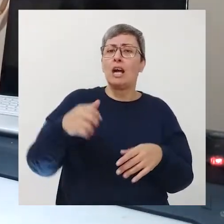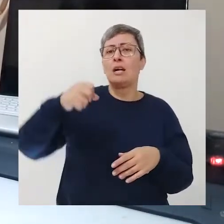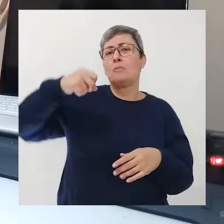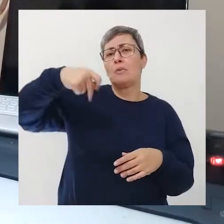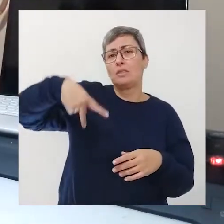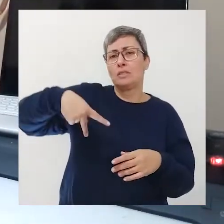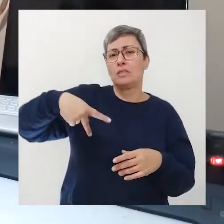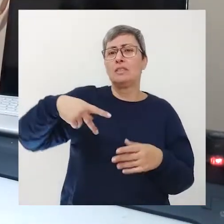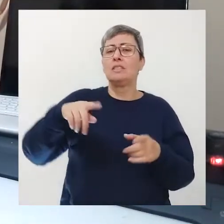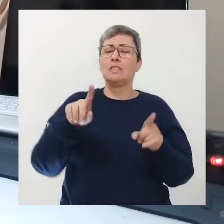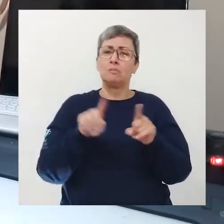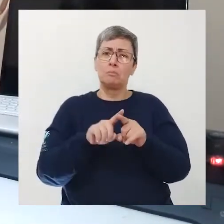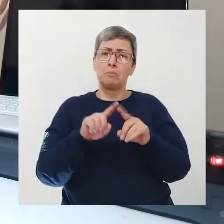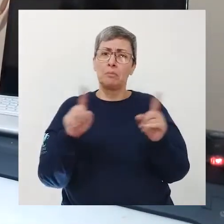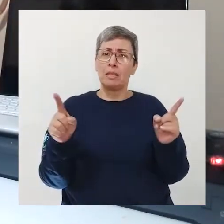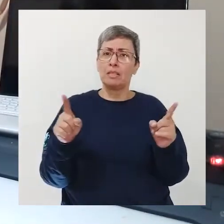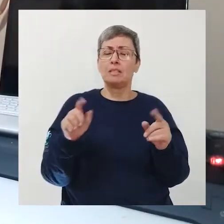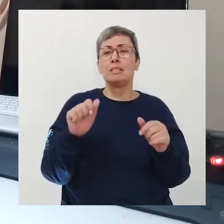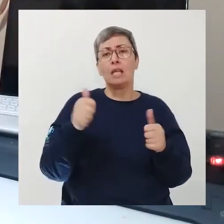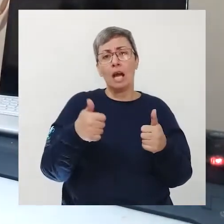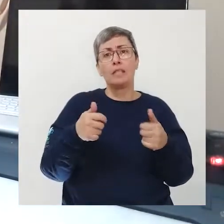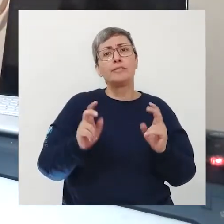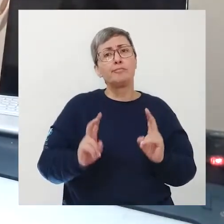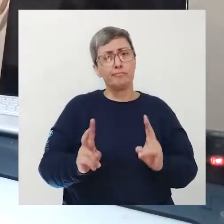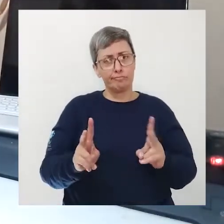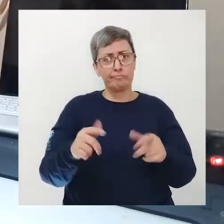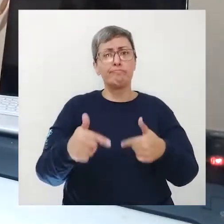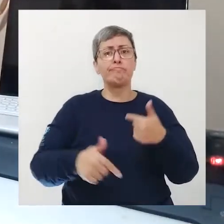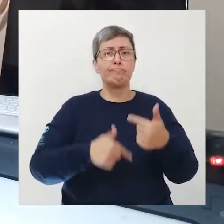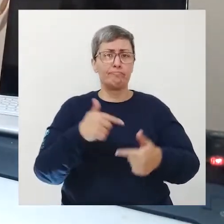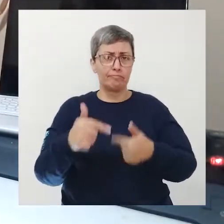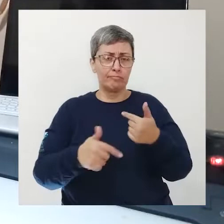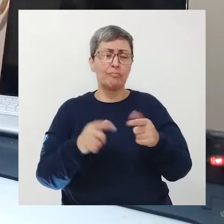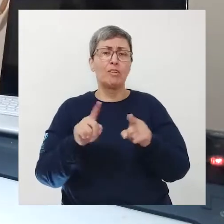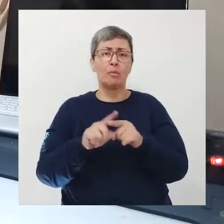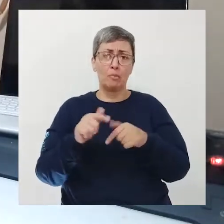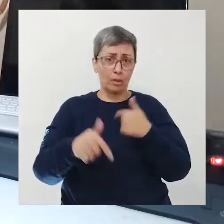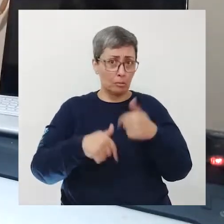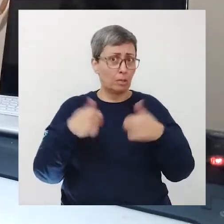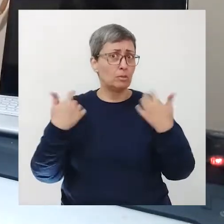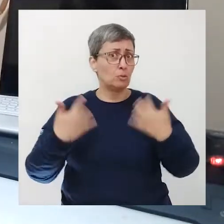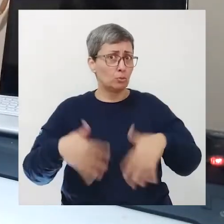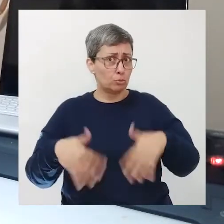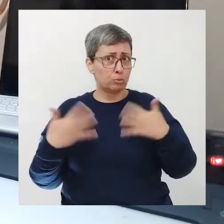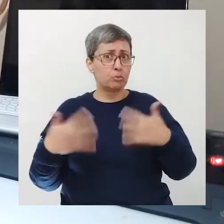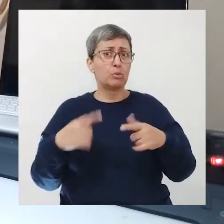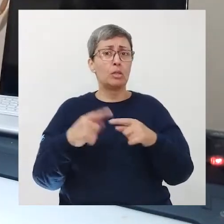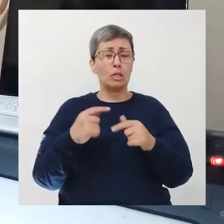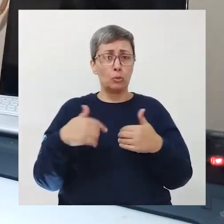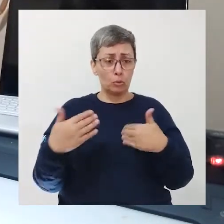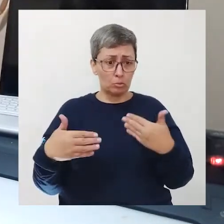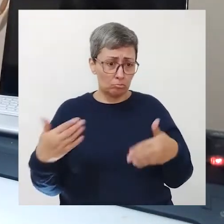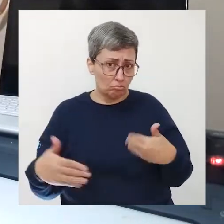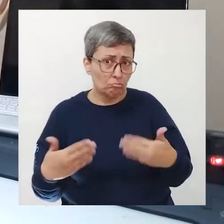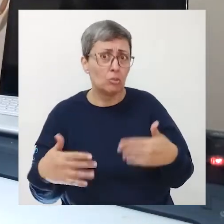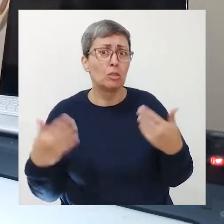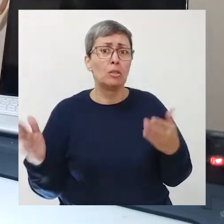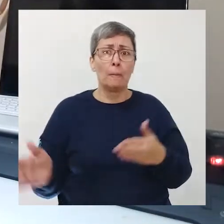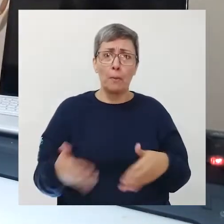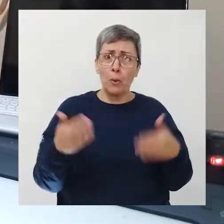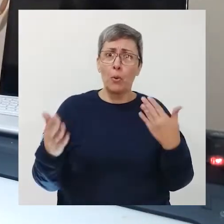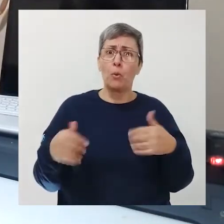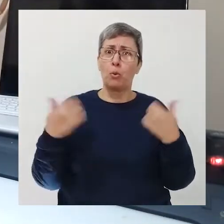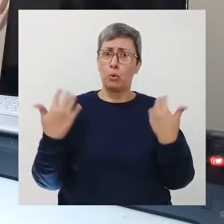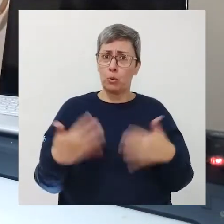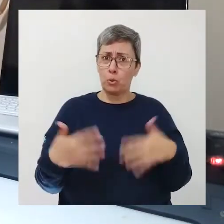aposentaram mas muitas continuam trabalhando e trabalhando muito e produzindo bastante